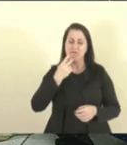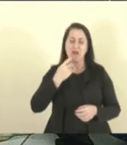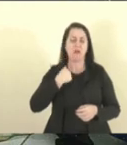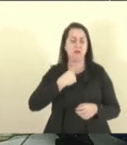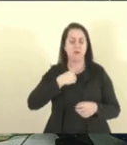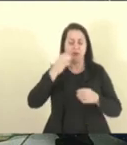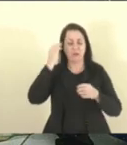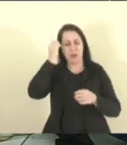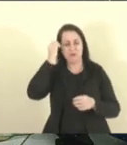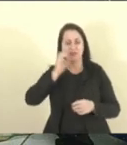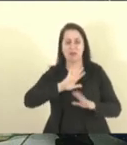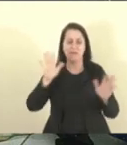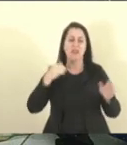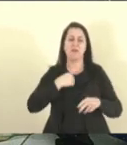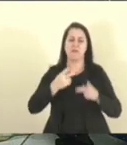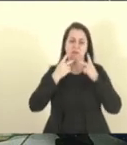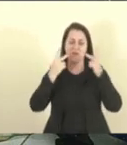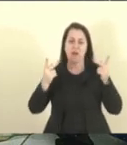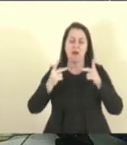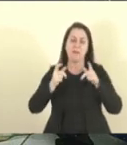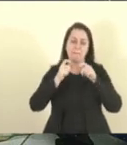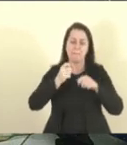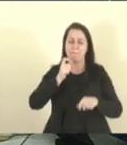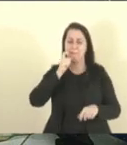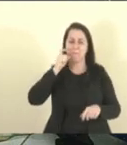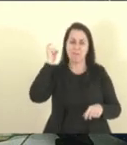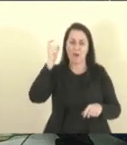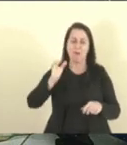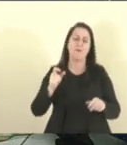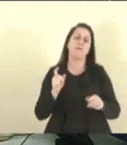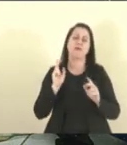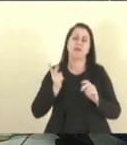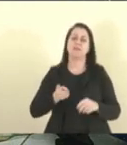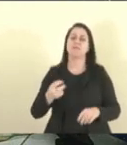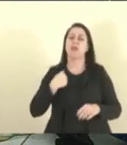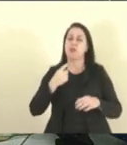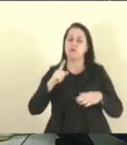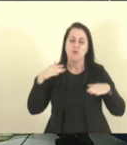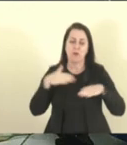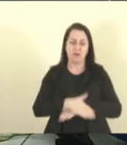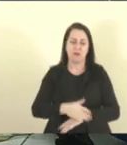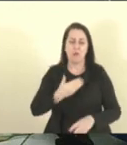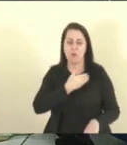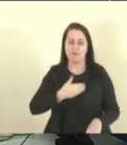nem saber, eu sou da base do governo, mas não sou subordinado ao governo,